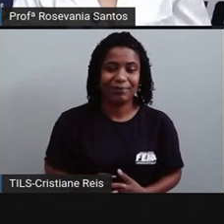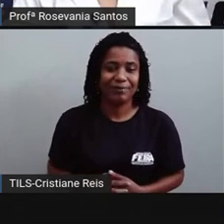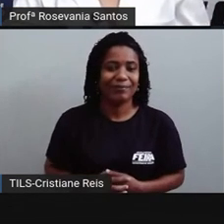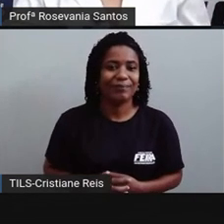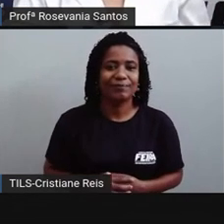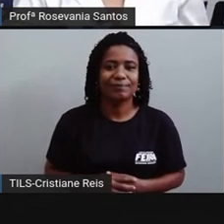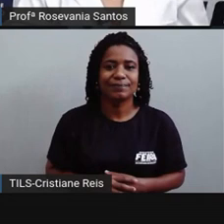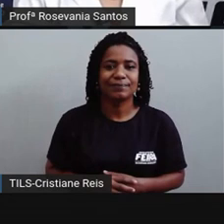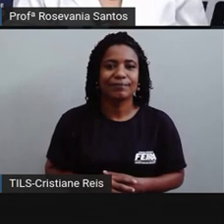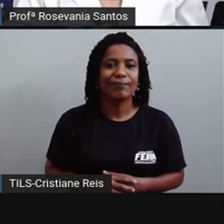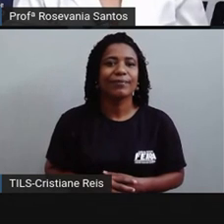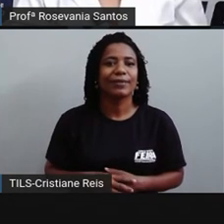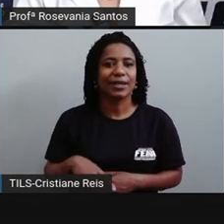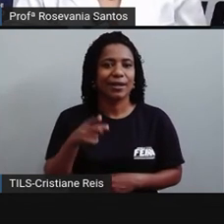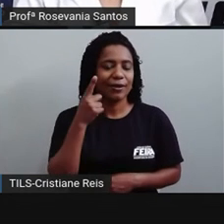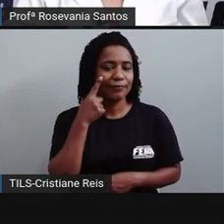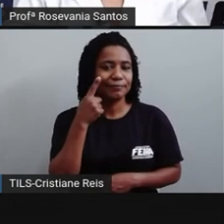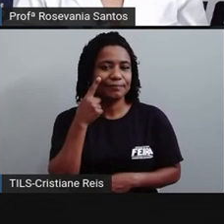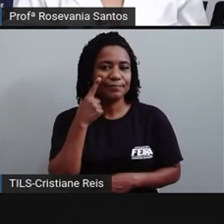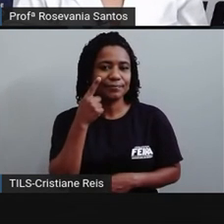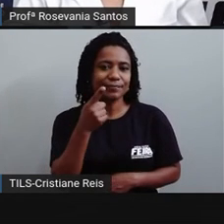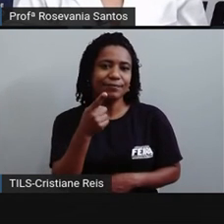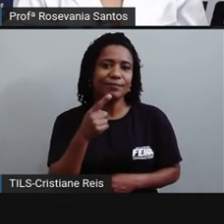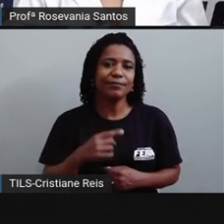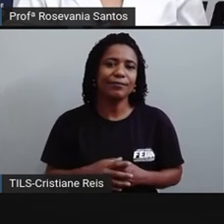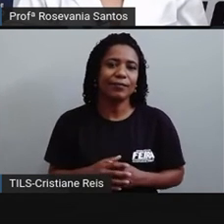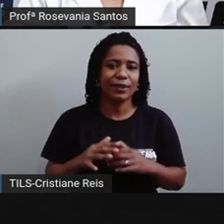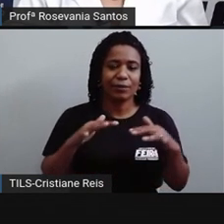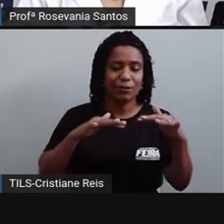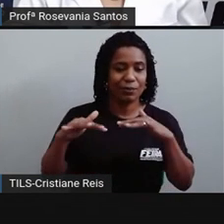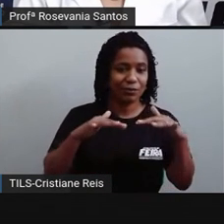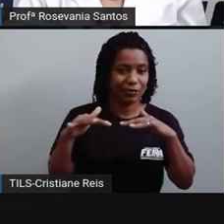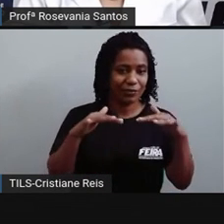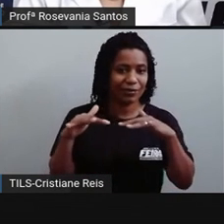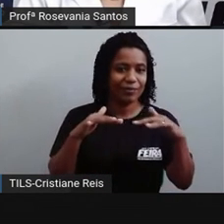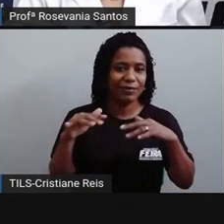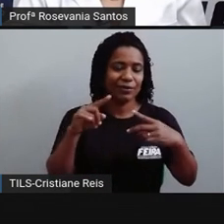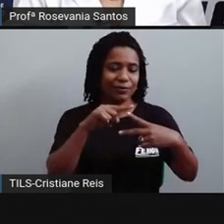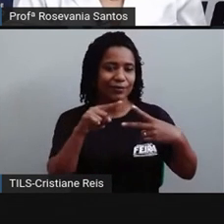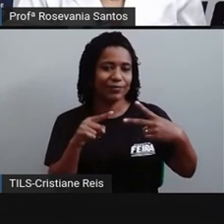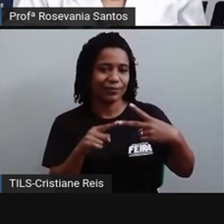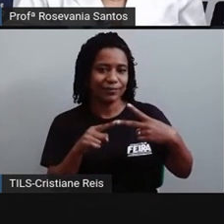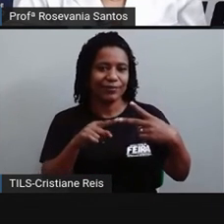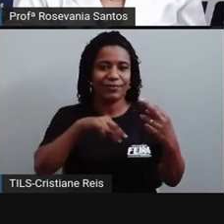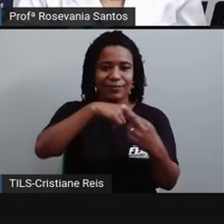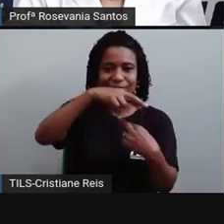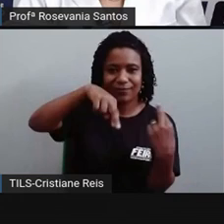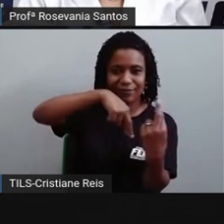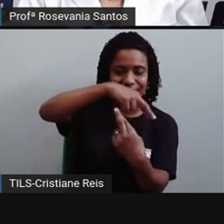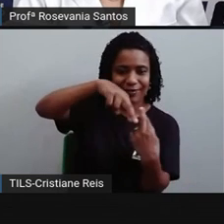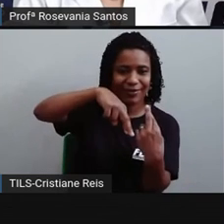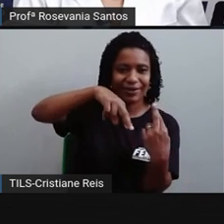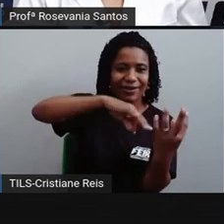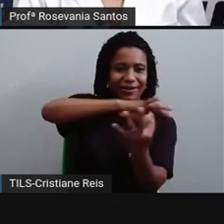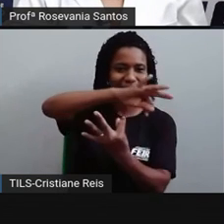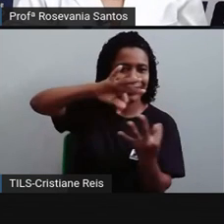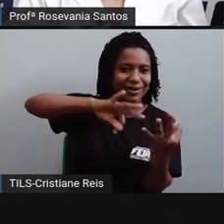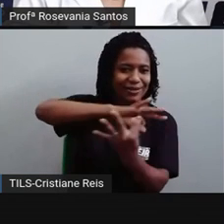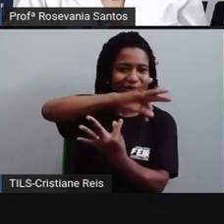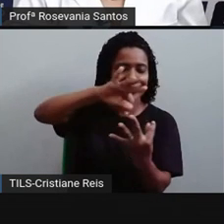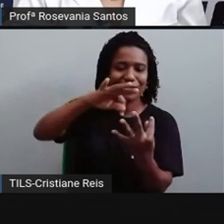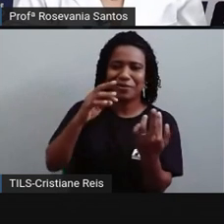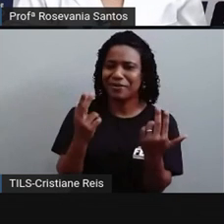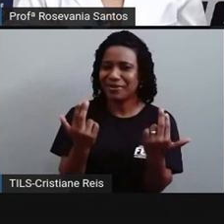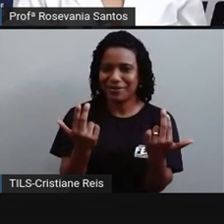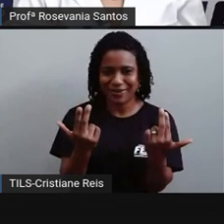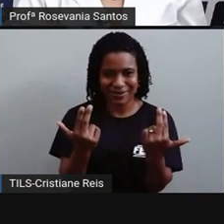vocês acompanharem, né? Que eu disse para vocês que os dois movimentos, né? Eles vão juntinhos. Então, eu